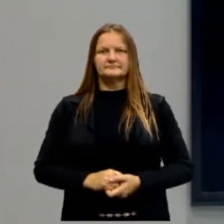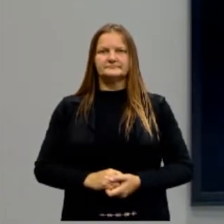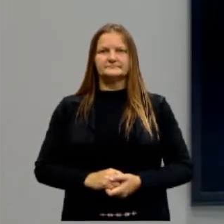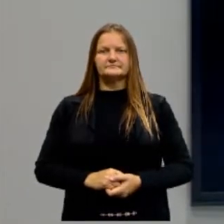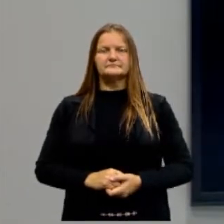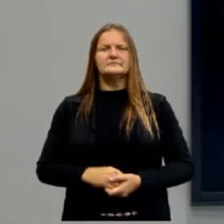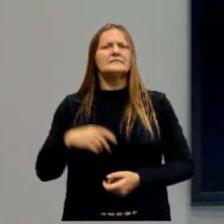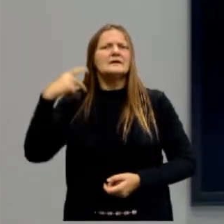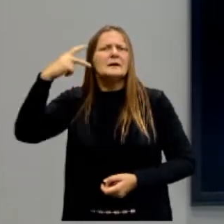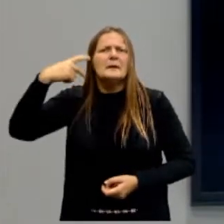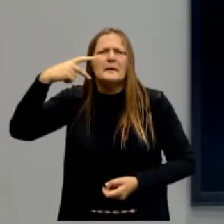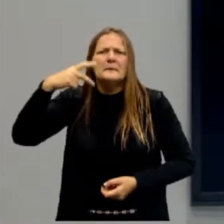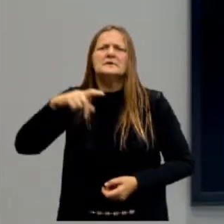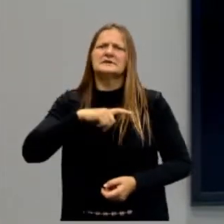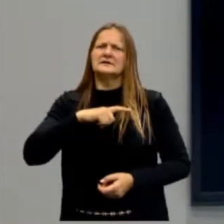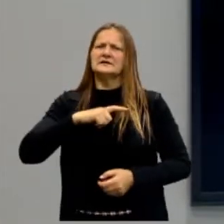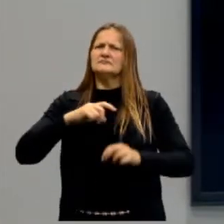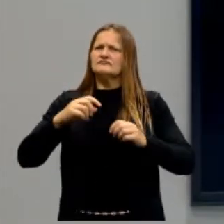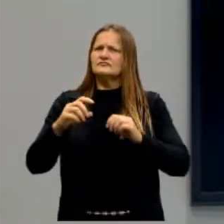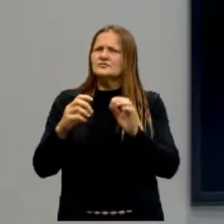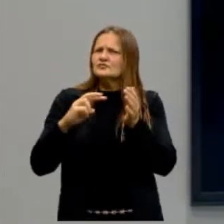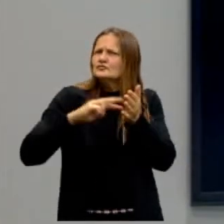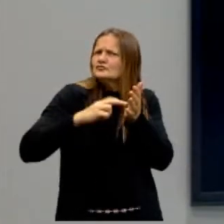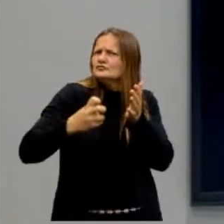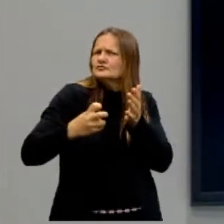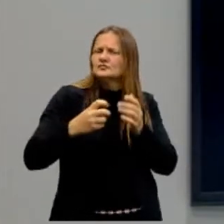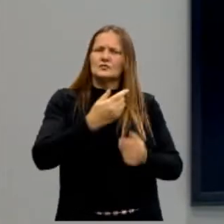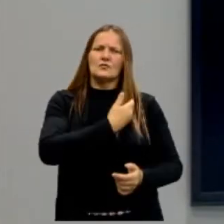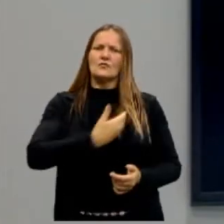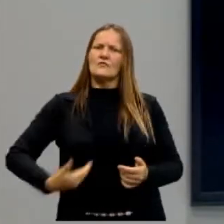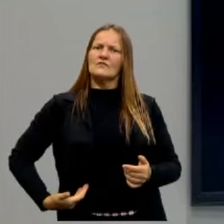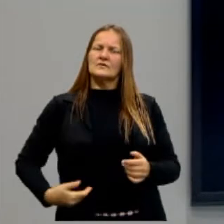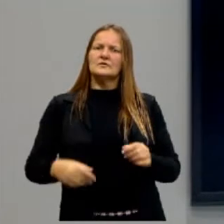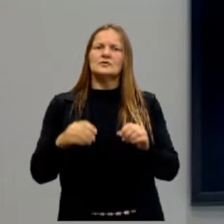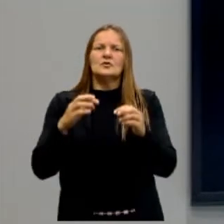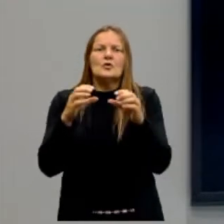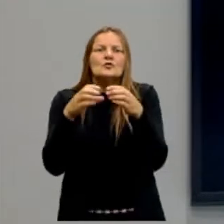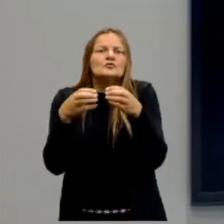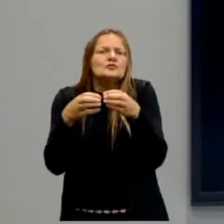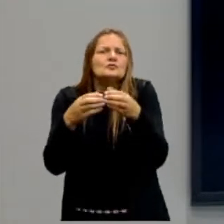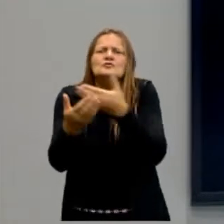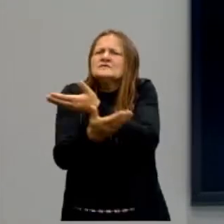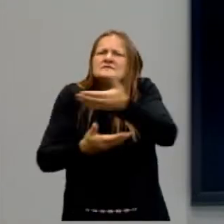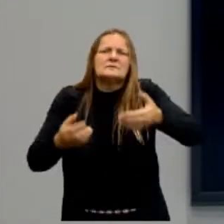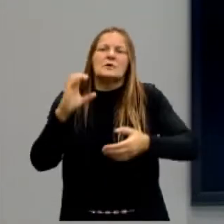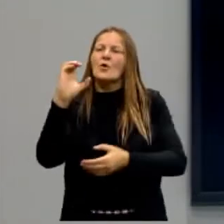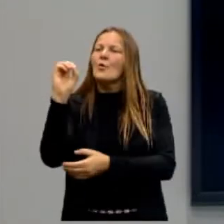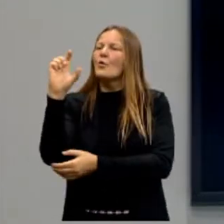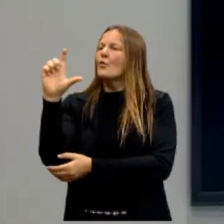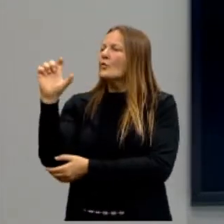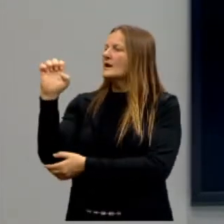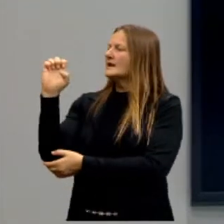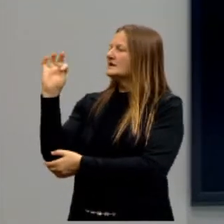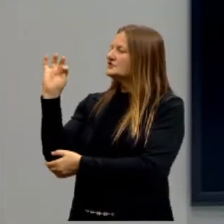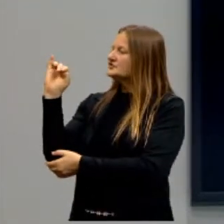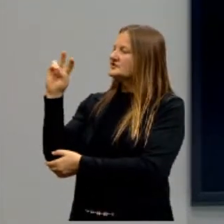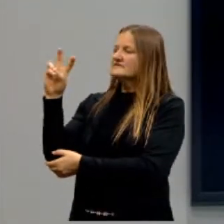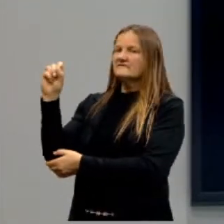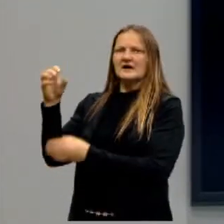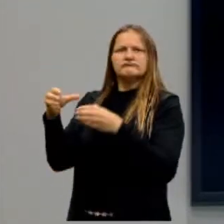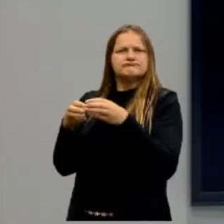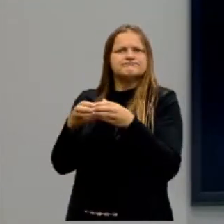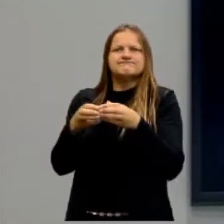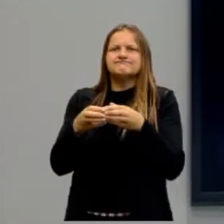A política tem os sentidos de governo de ação coletiva, de grupos. Por isso que eu falei, não tem como, mesmo grupos